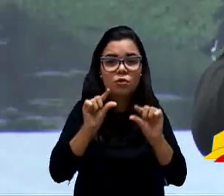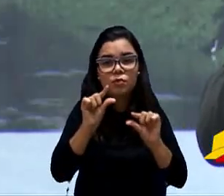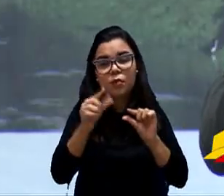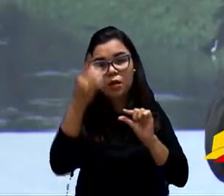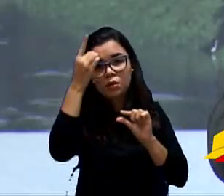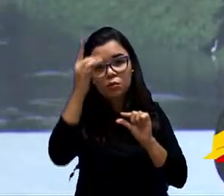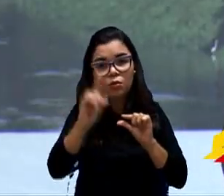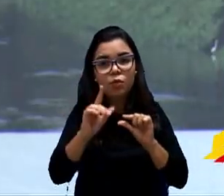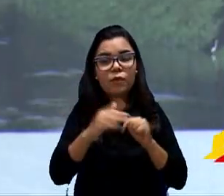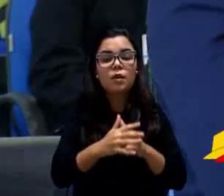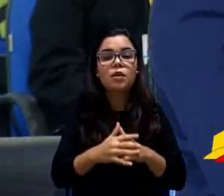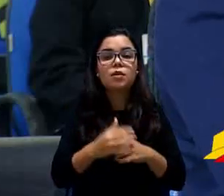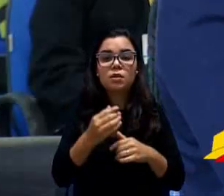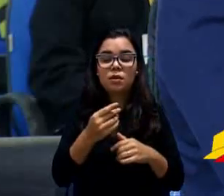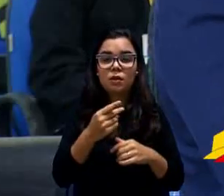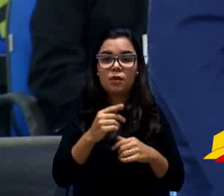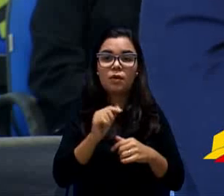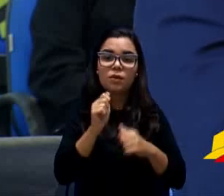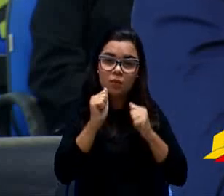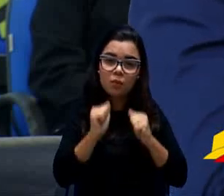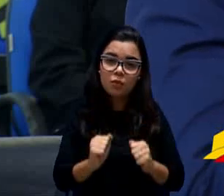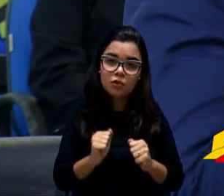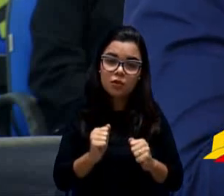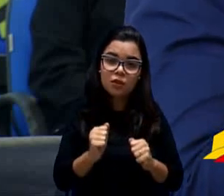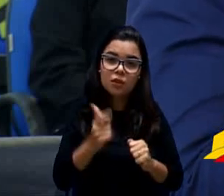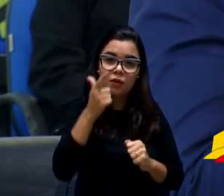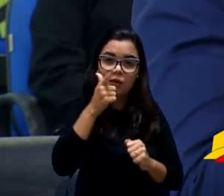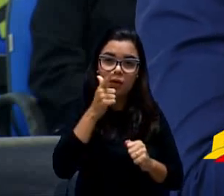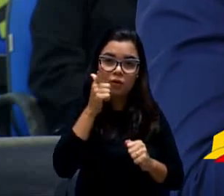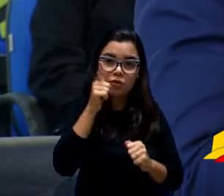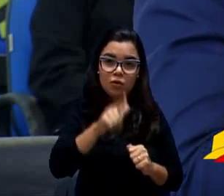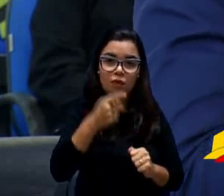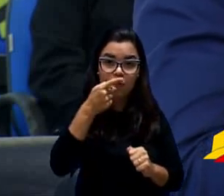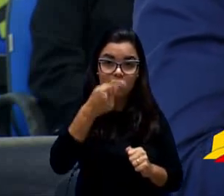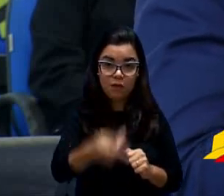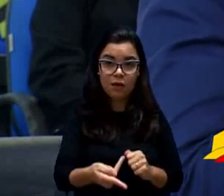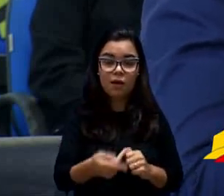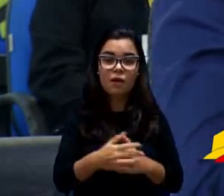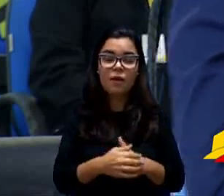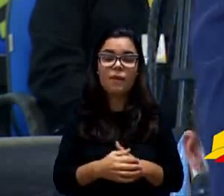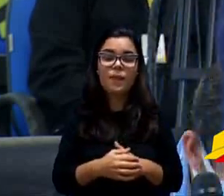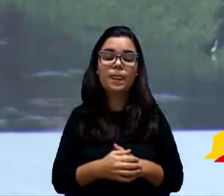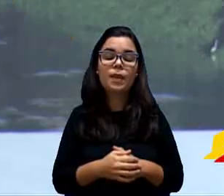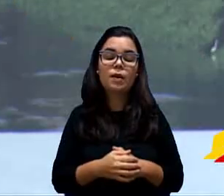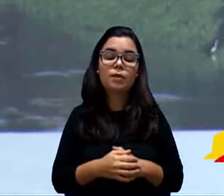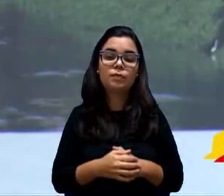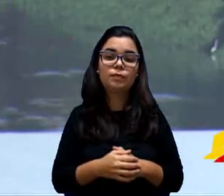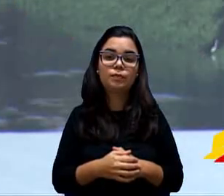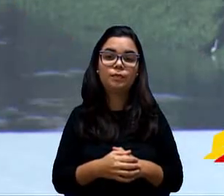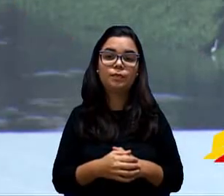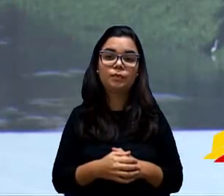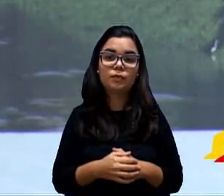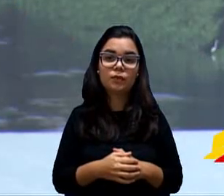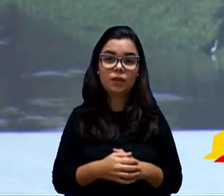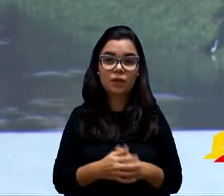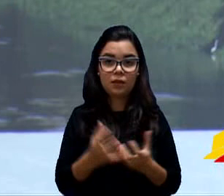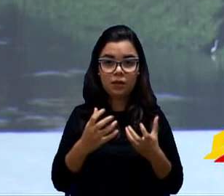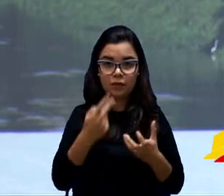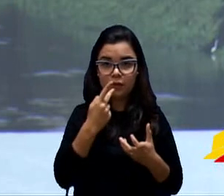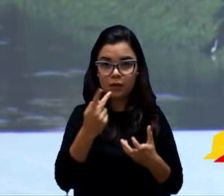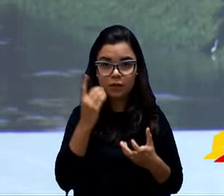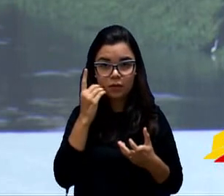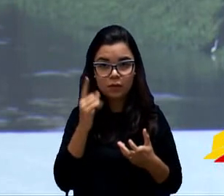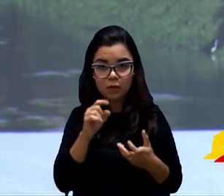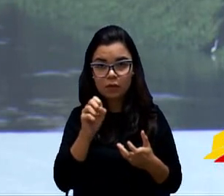Você podia repetir para nós? Alguns colegas não escutaram e eu também gostaria de ouvir de novo. Vai querer falar, Dila, ou o que é que eu